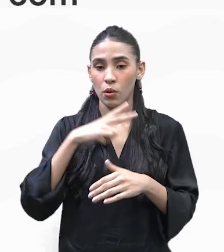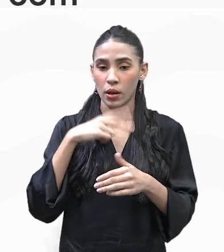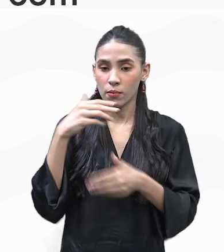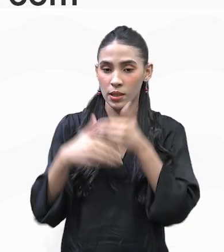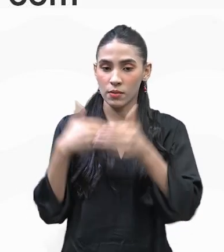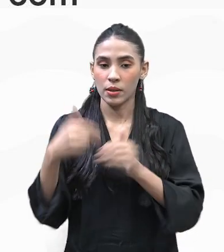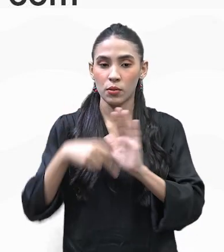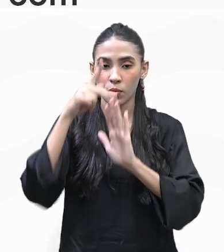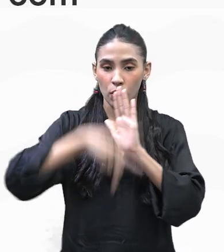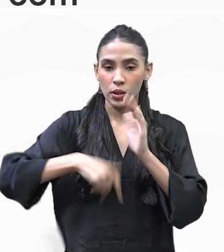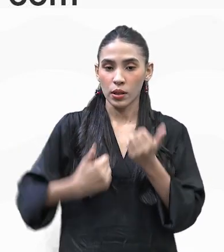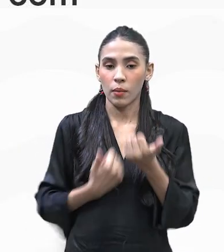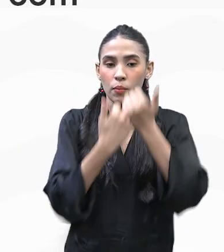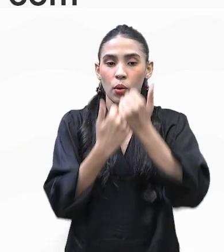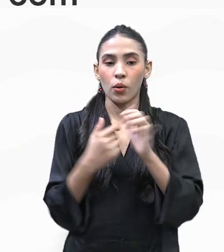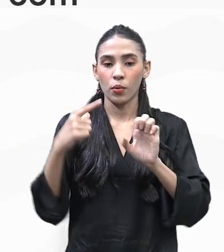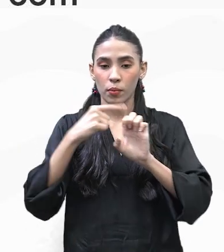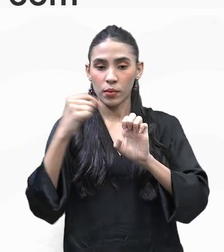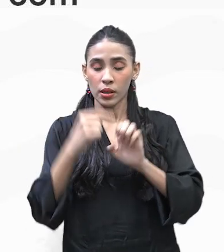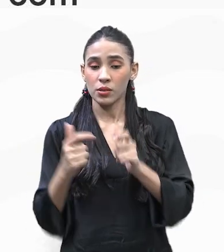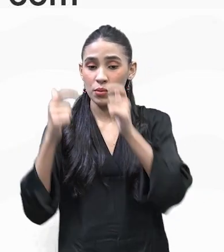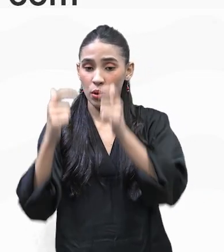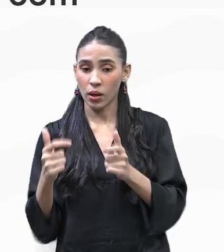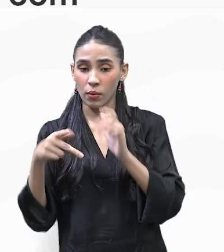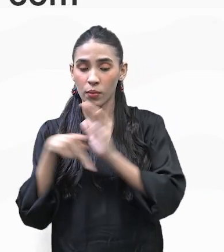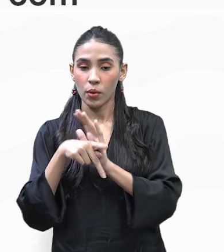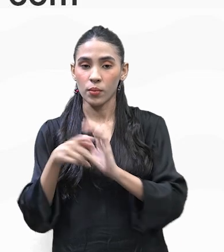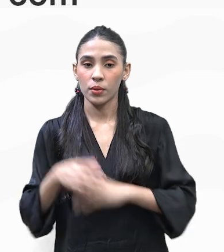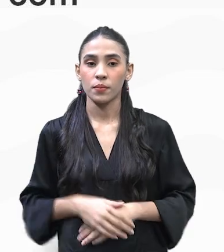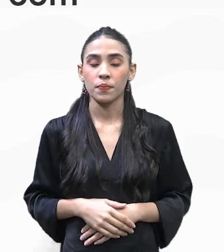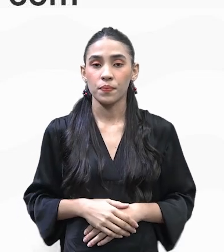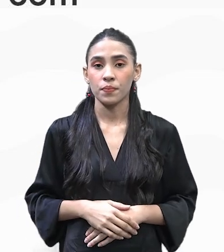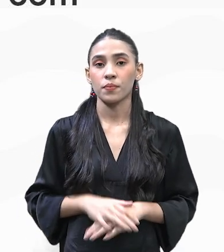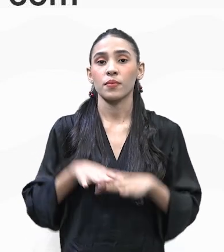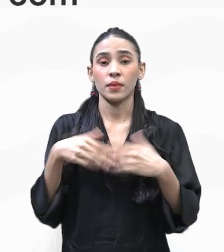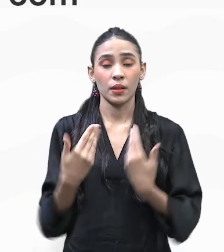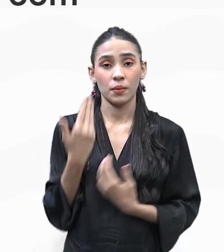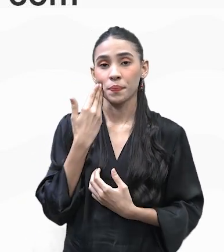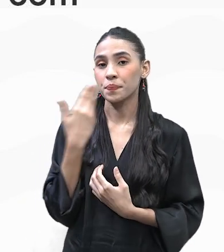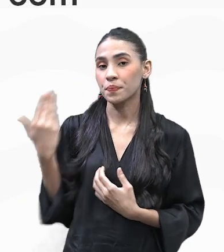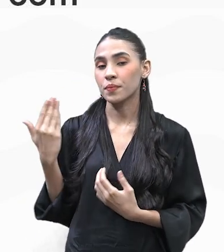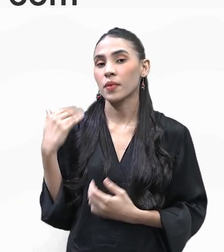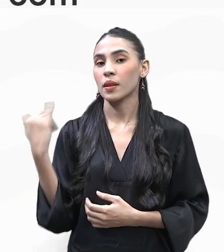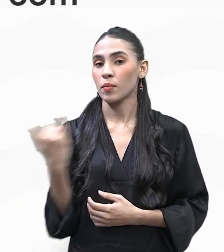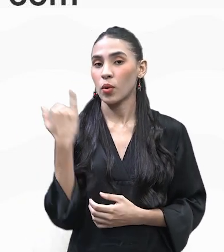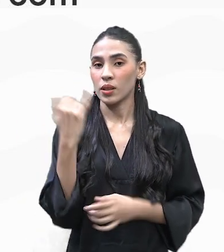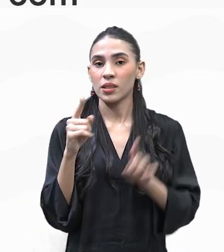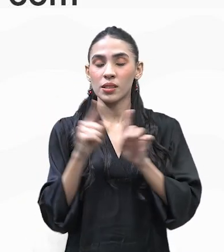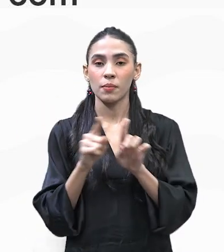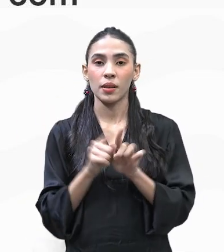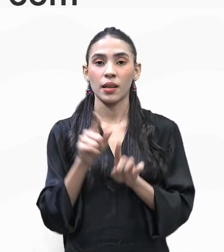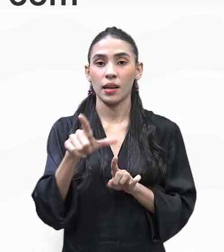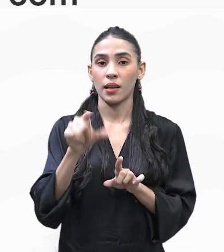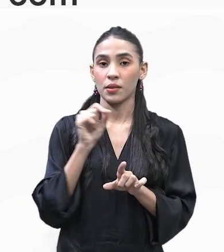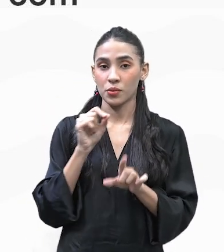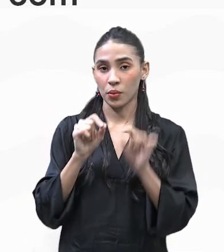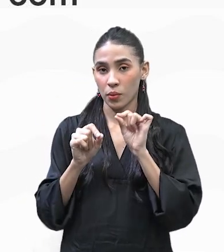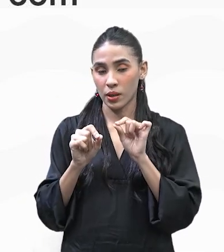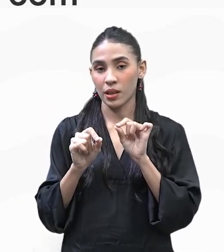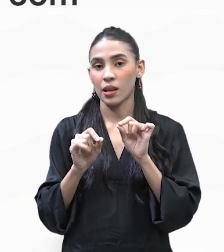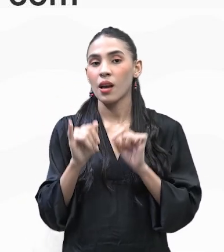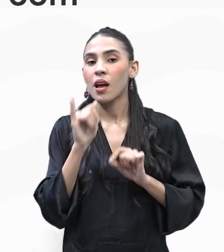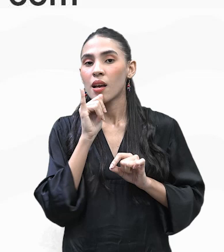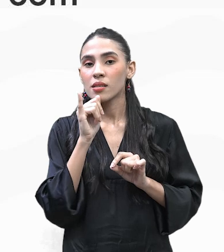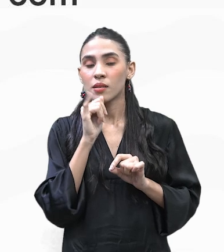projetos que apoiem o empreendedorismo local. Então, vem uma parte muito importante aí, que é a seleção, né? Que é